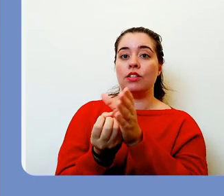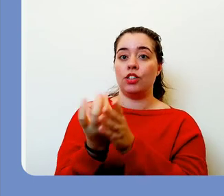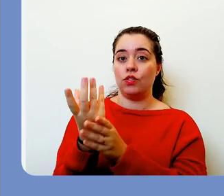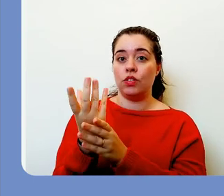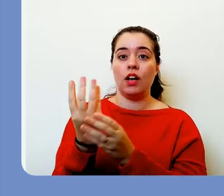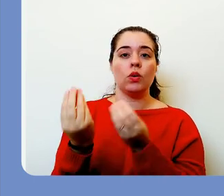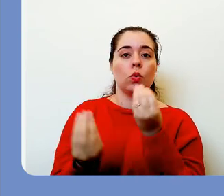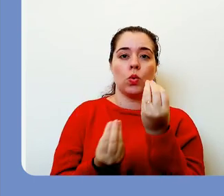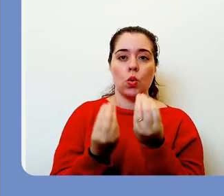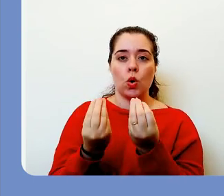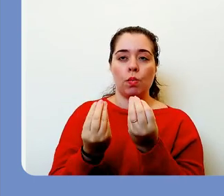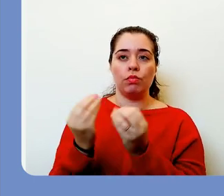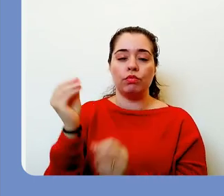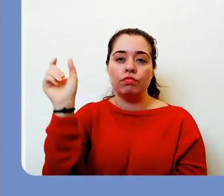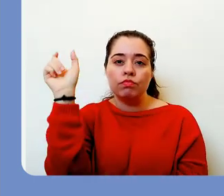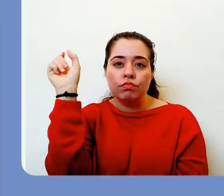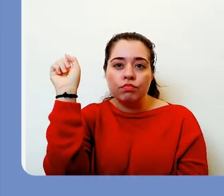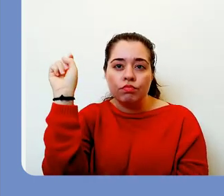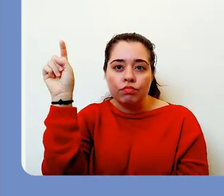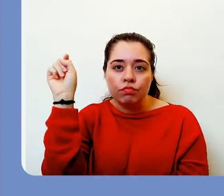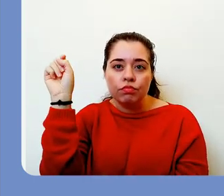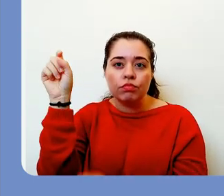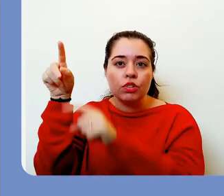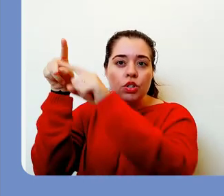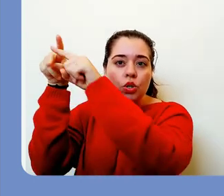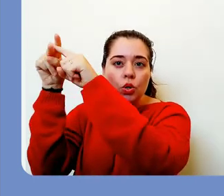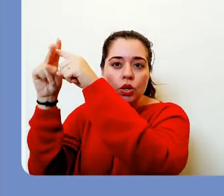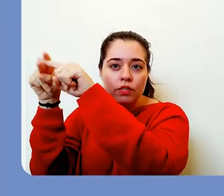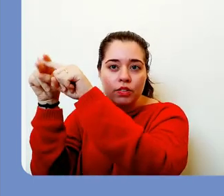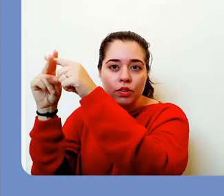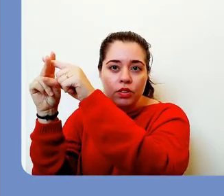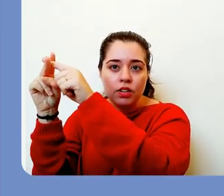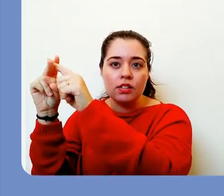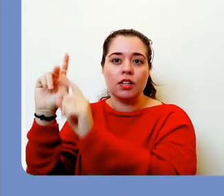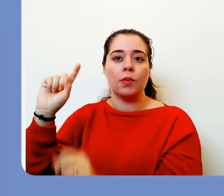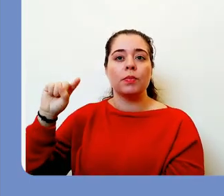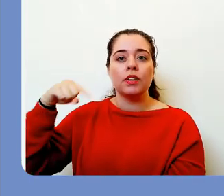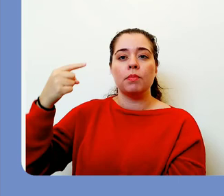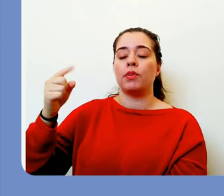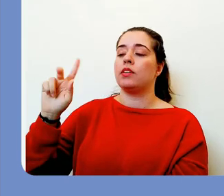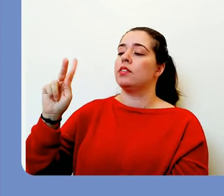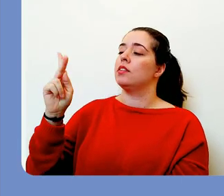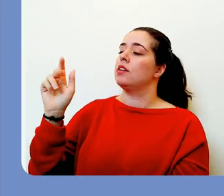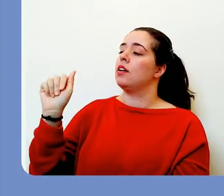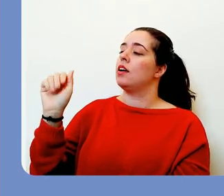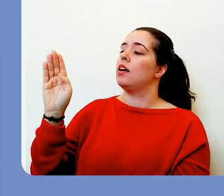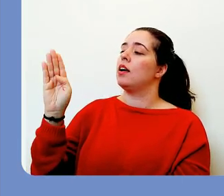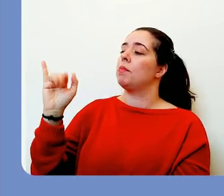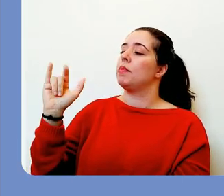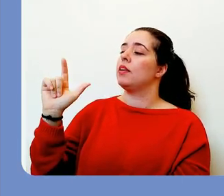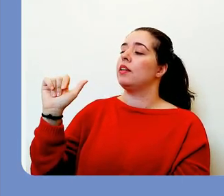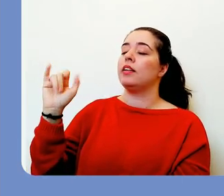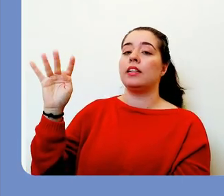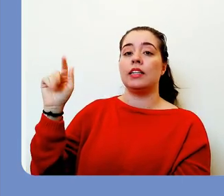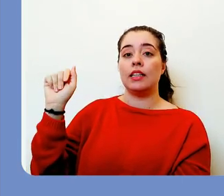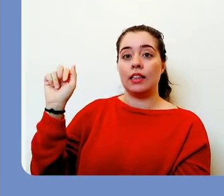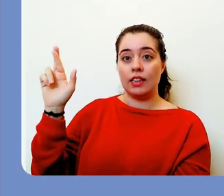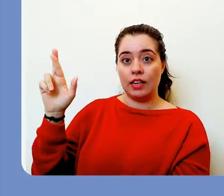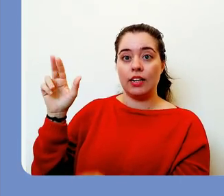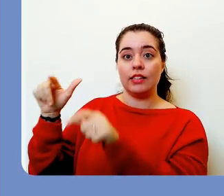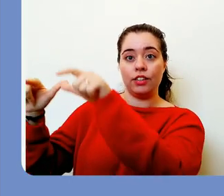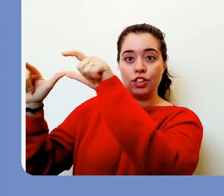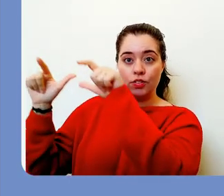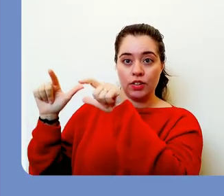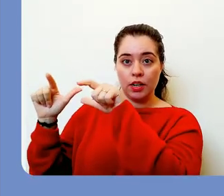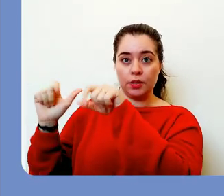traços. Então uma vez que eu tenho esse arquivo pronto com o nome dos certificáveis e